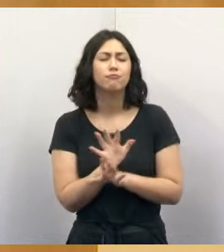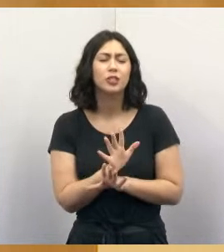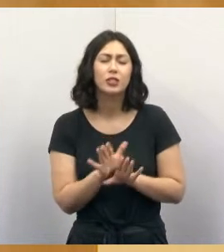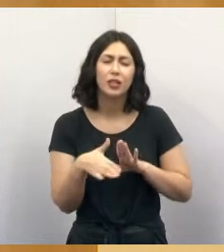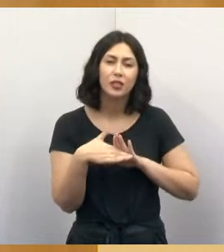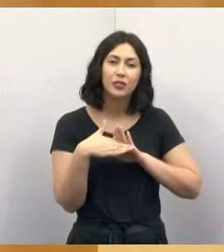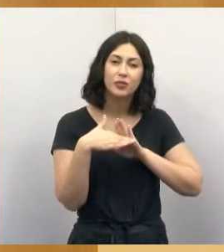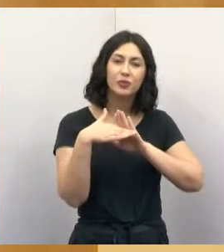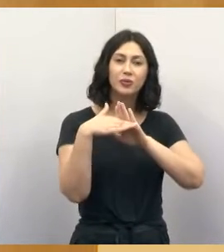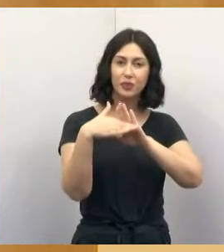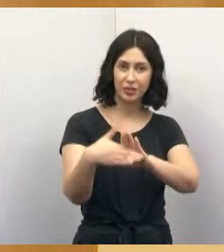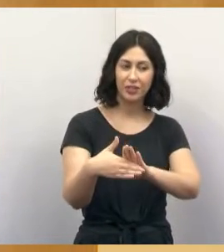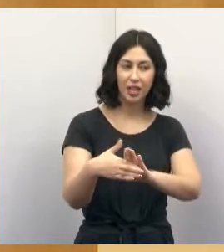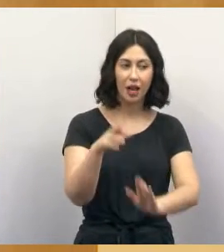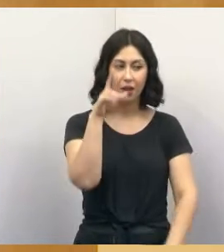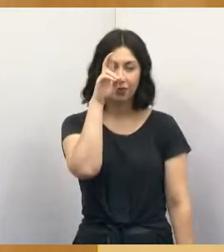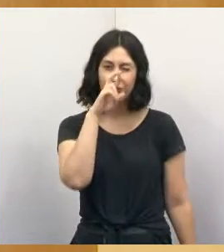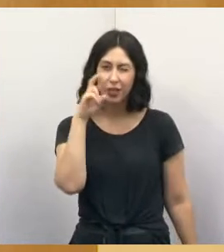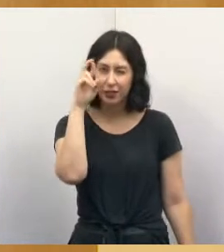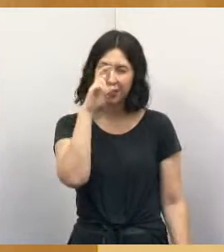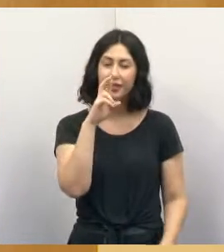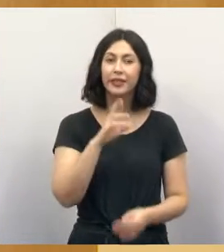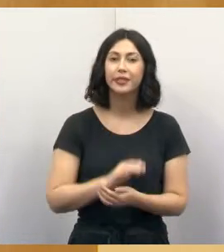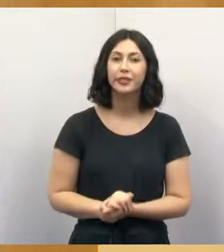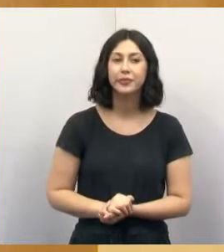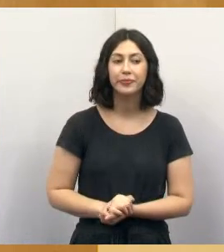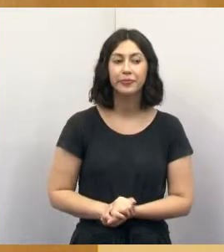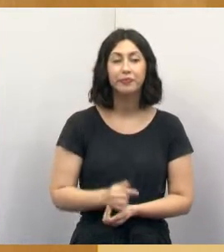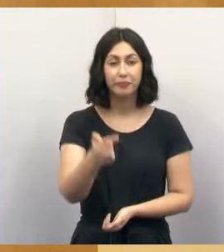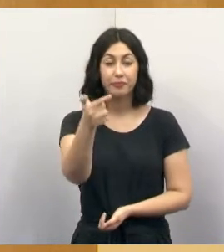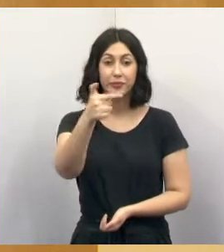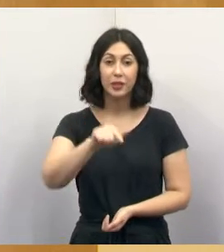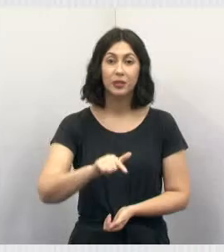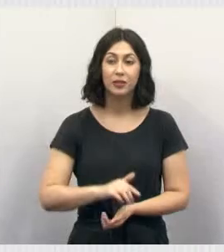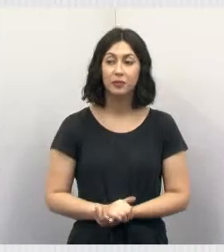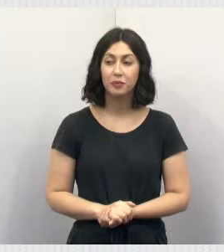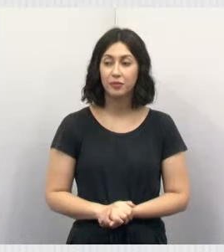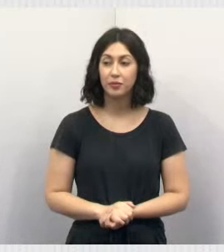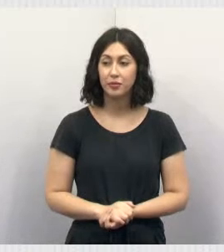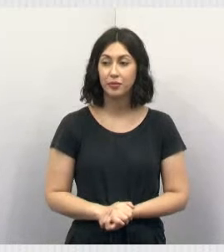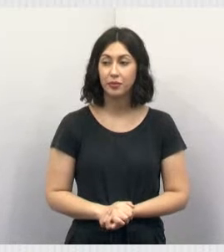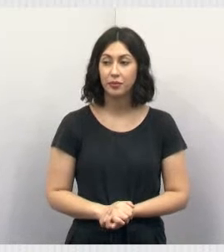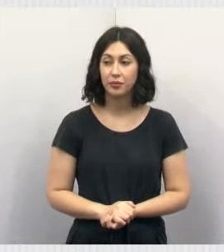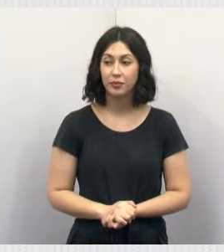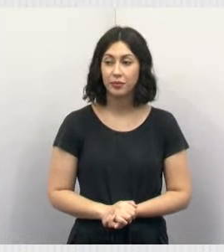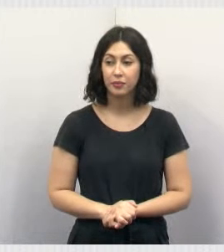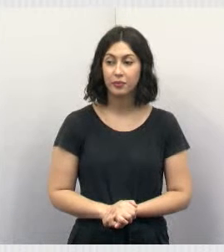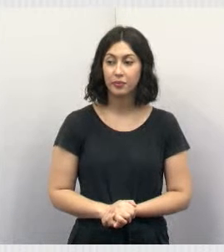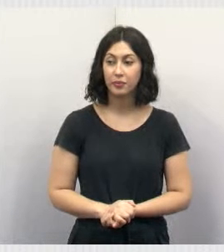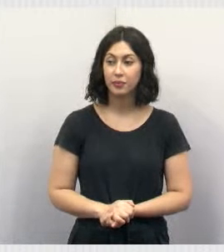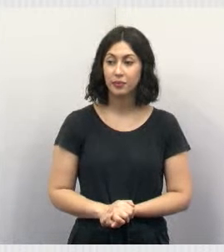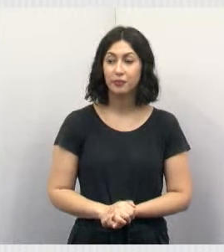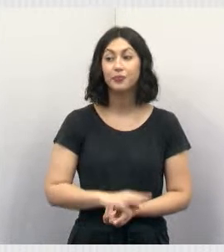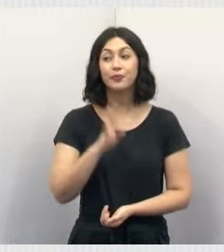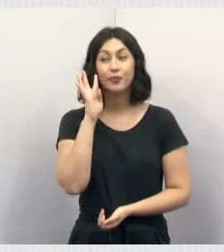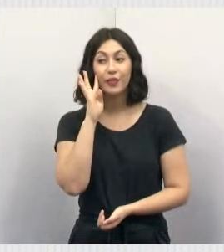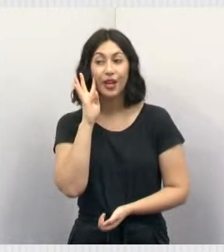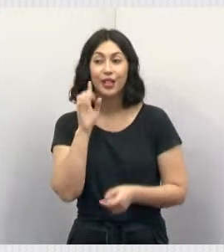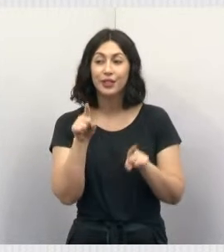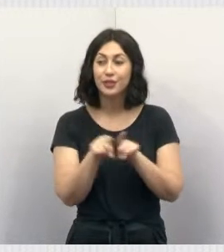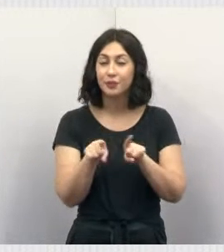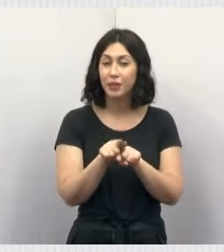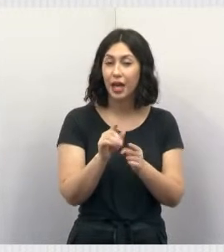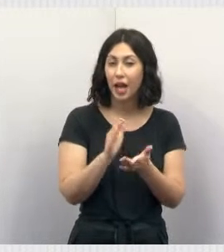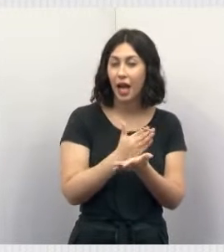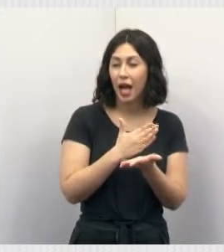colaborar na averiguação de denúncia de maus-tratos. Próximo slide. Olha, muito bacana também